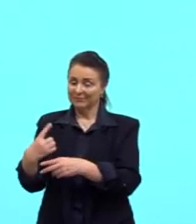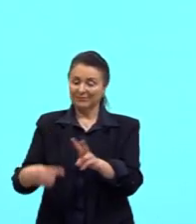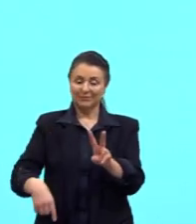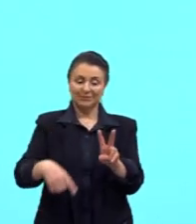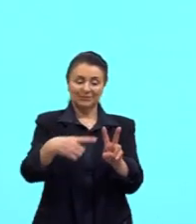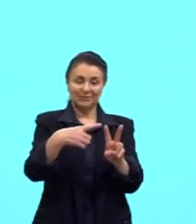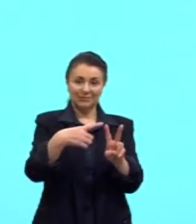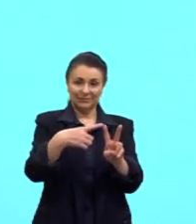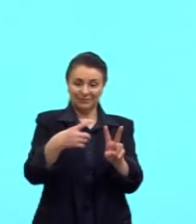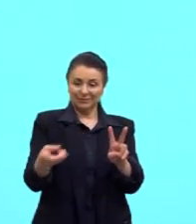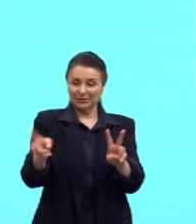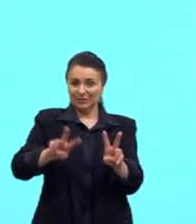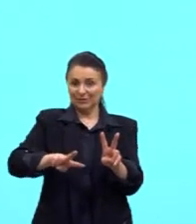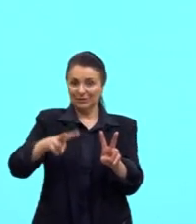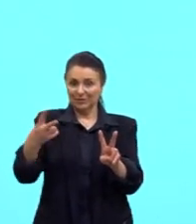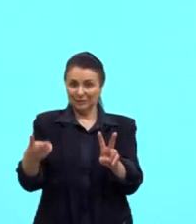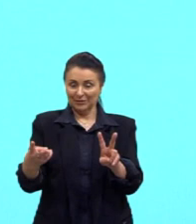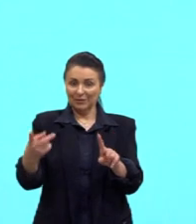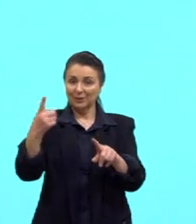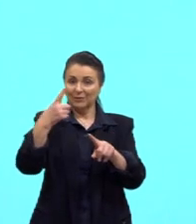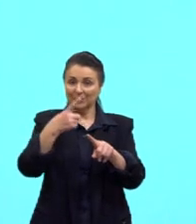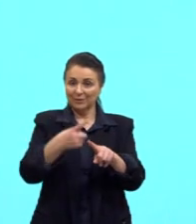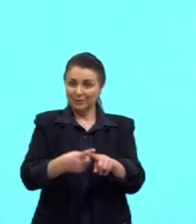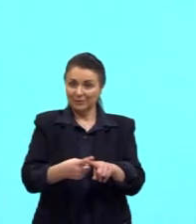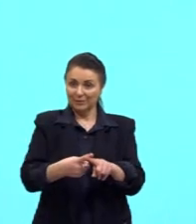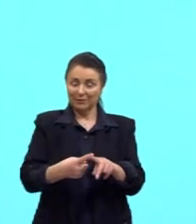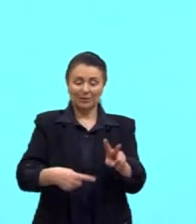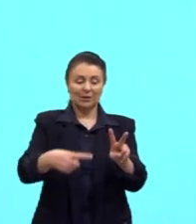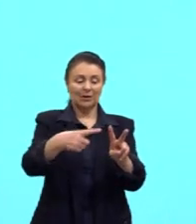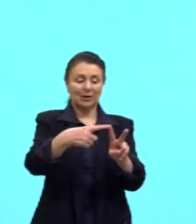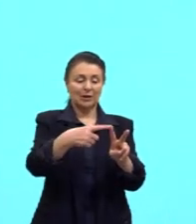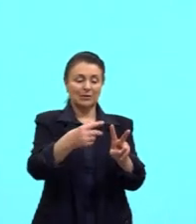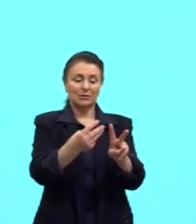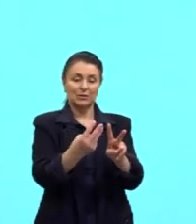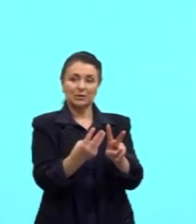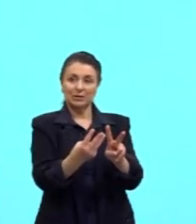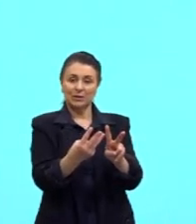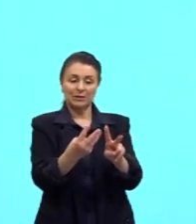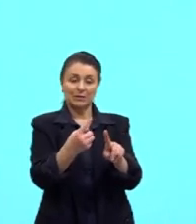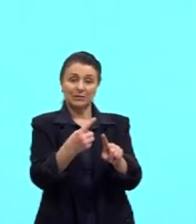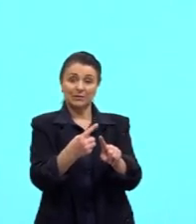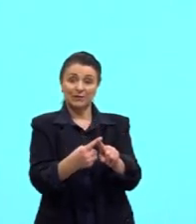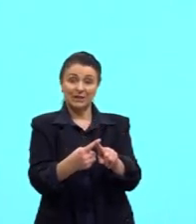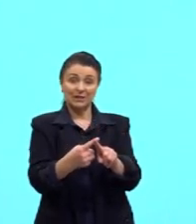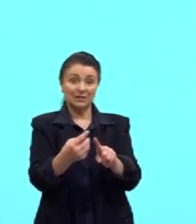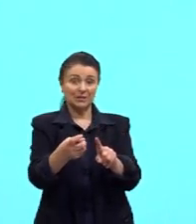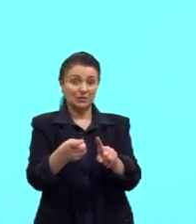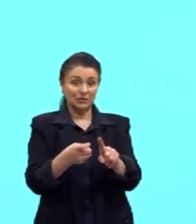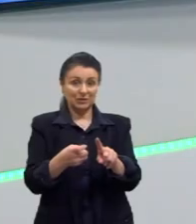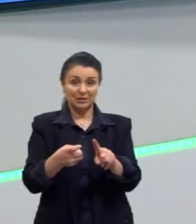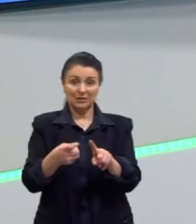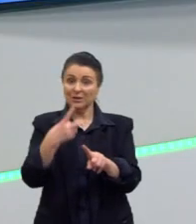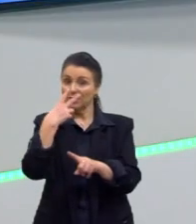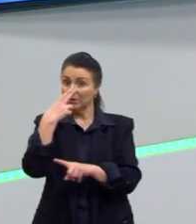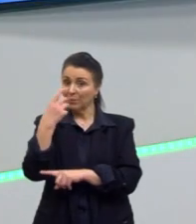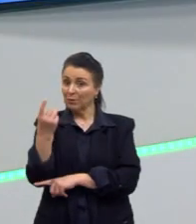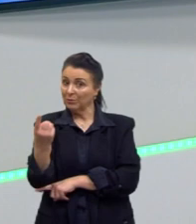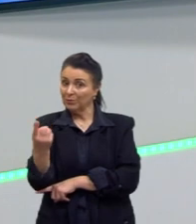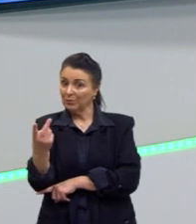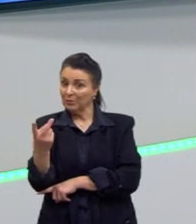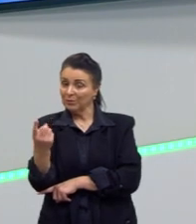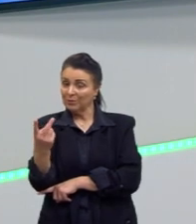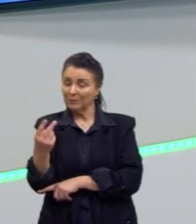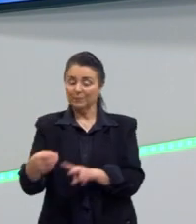operação inversa, que é a multiplicação. Então, raiz de 3 vezes X é igual a 12. E agora,